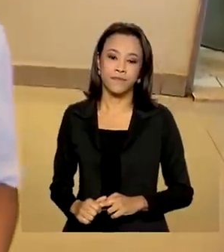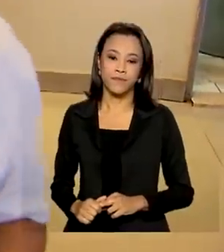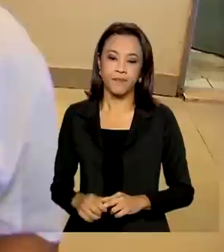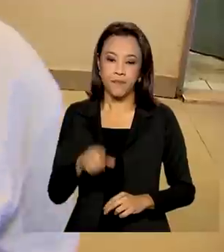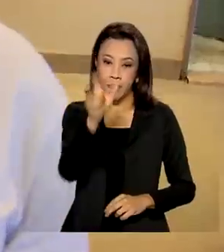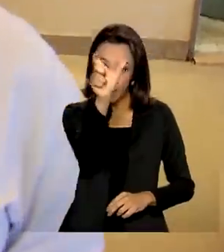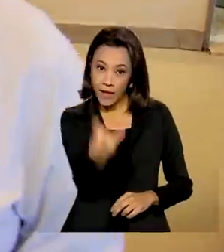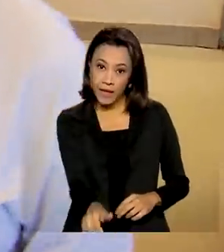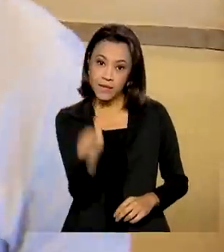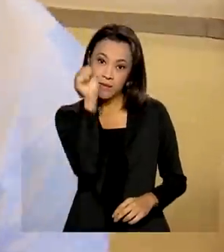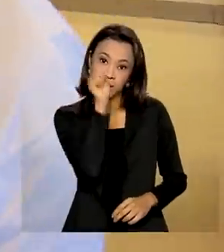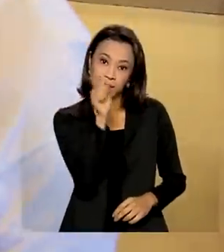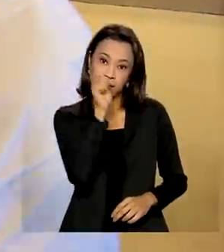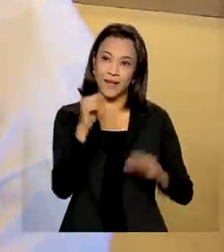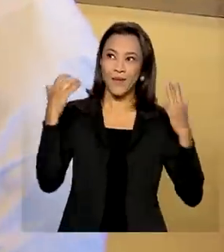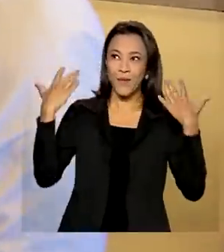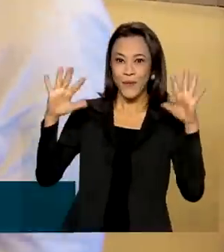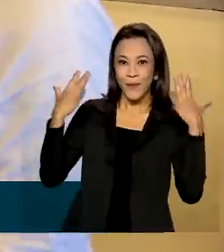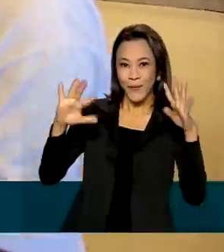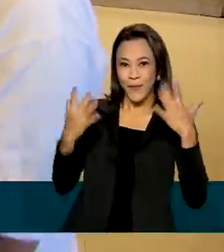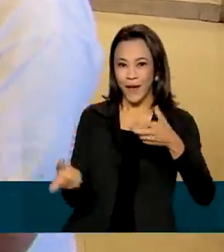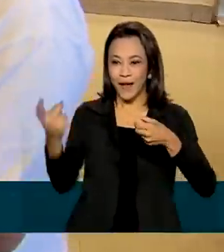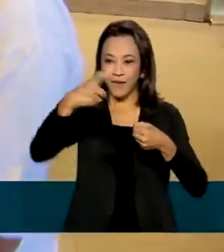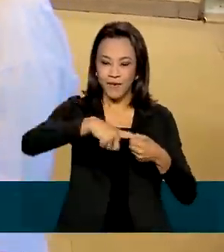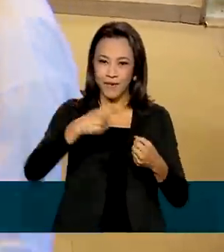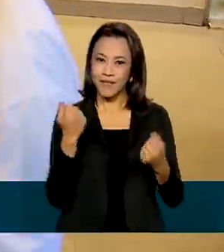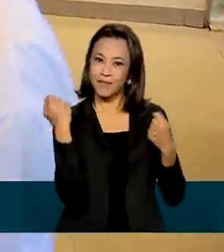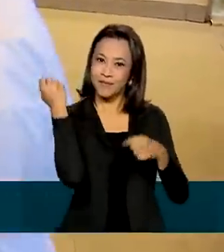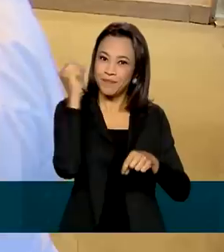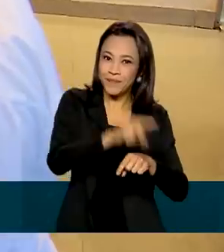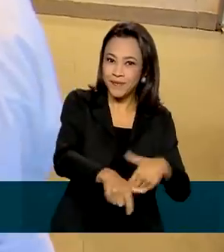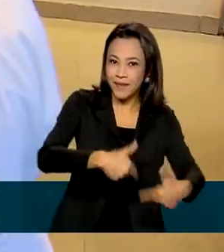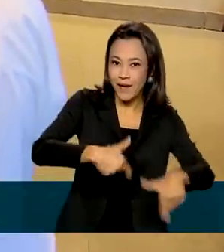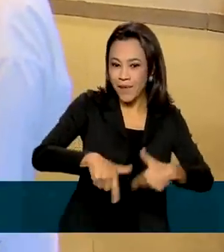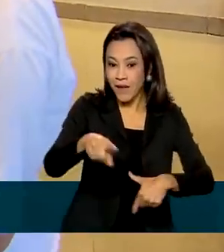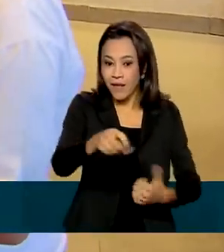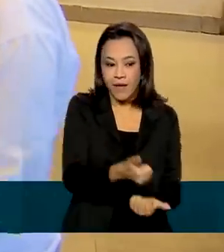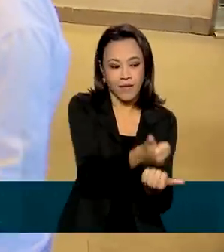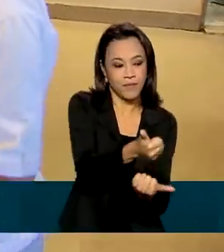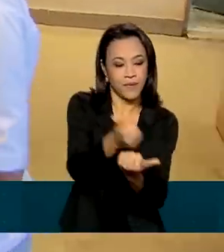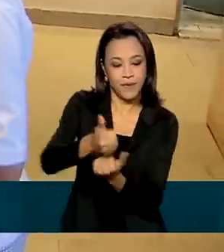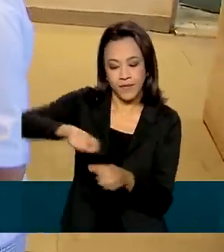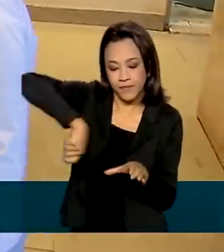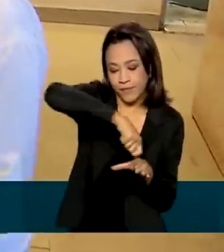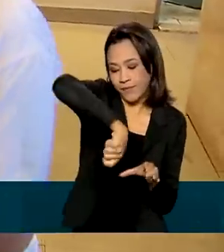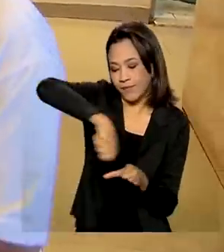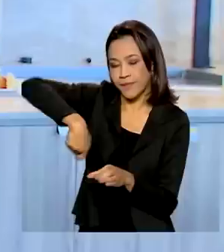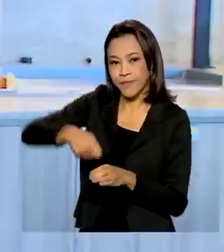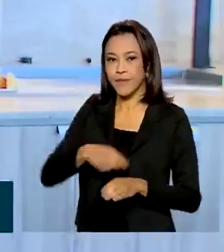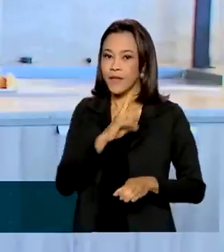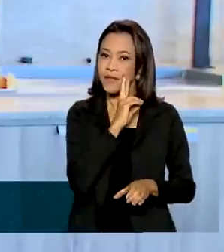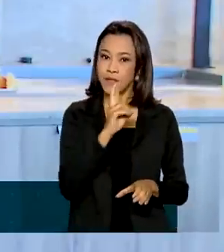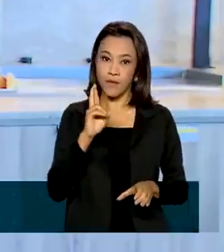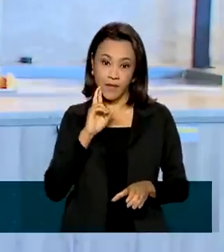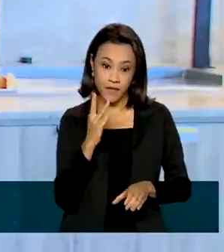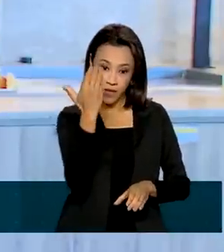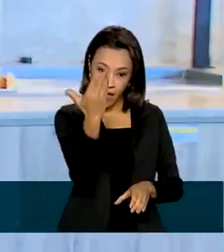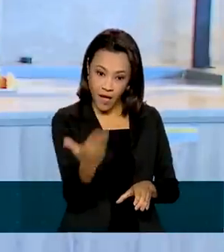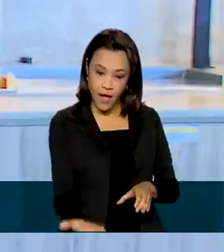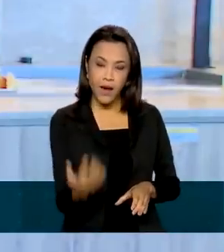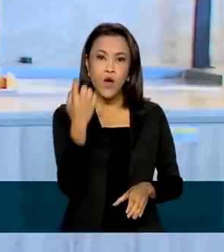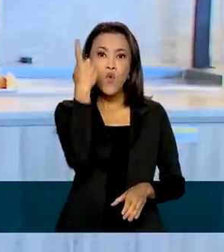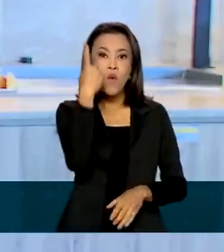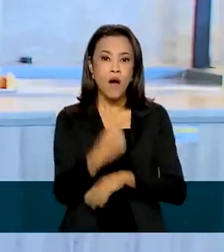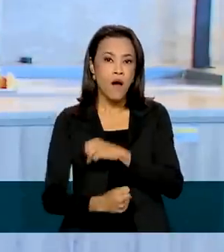Maria Santa comemora a volta ao mercado de trabalho como auxiliar de cozinha em um restaurante. Ela ficou um